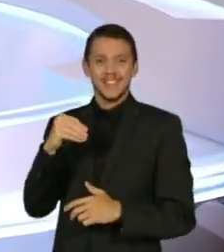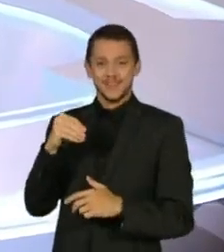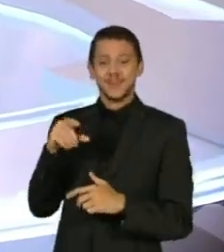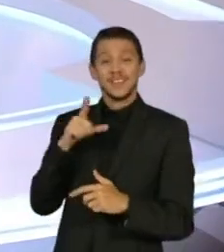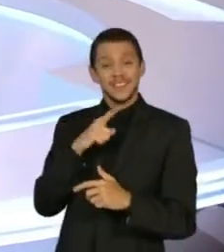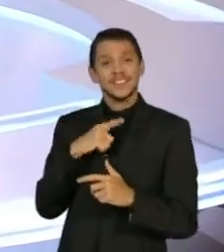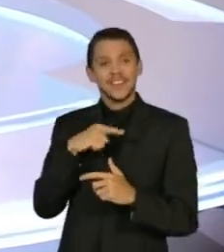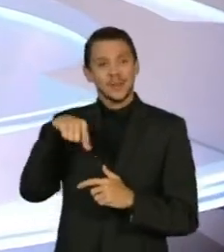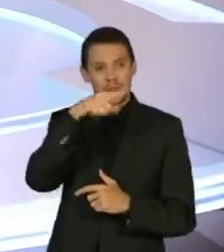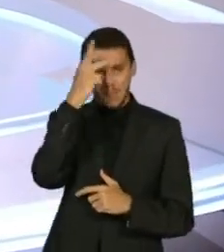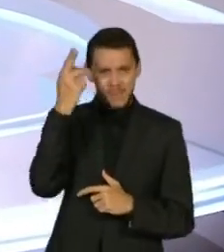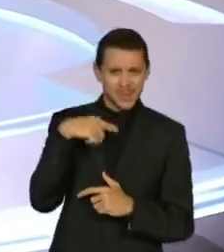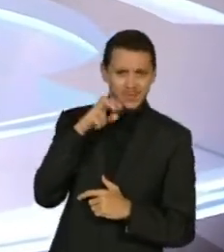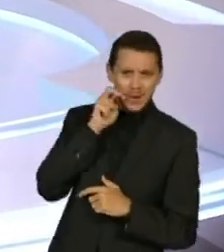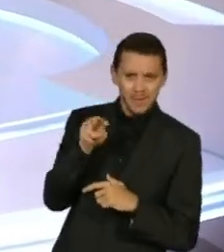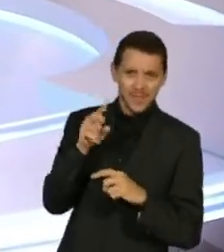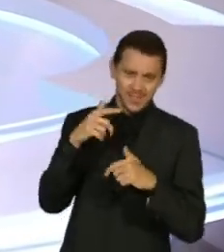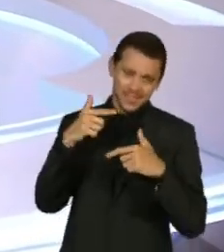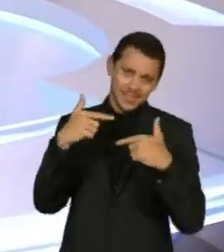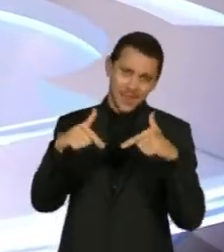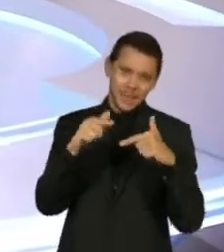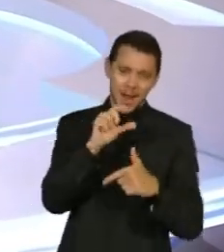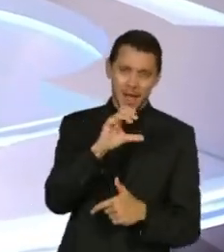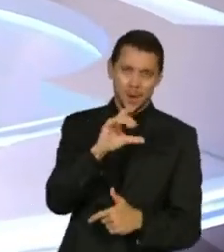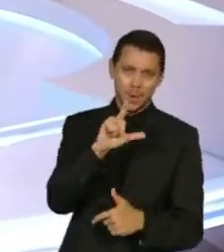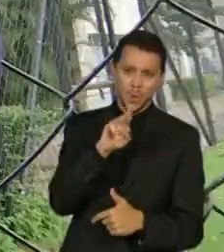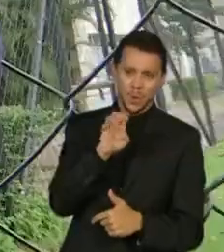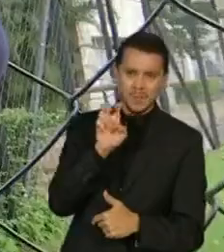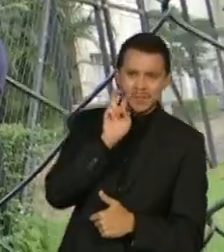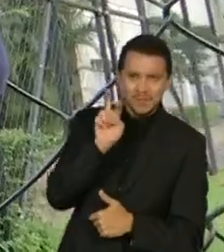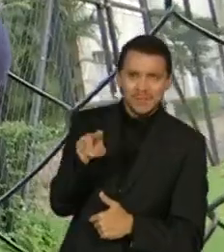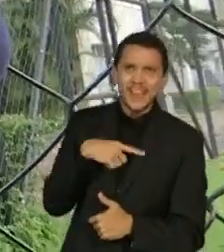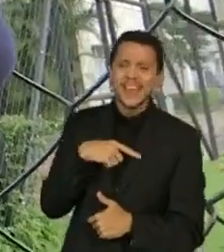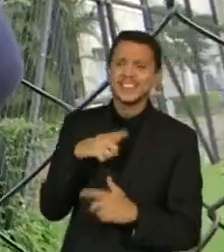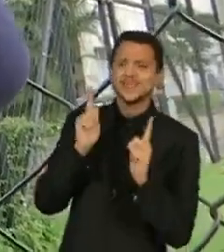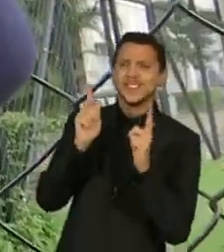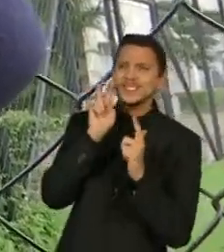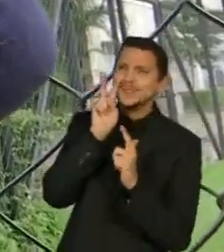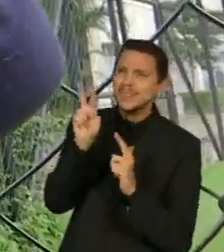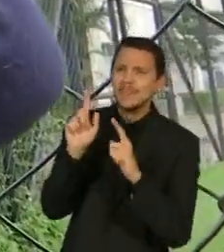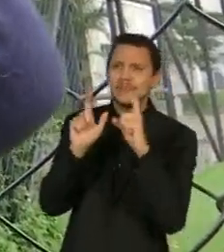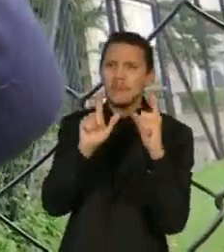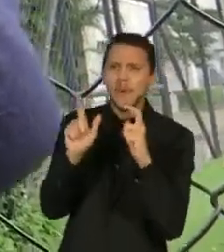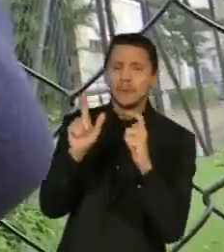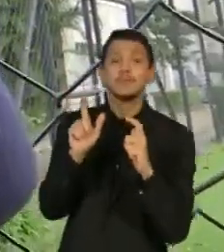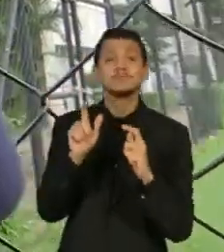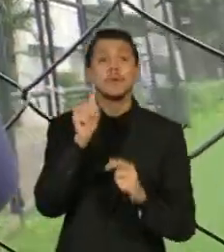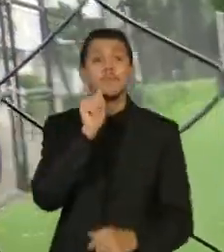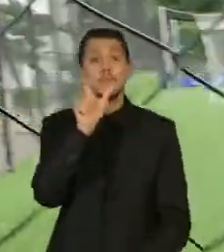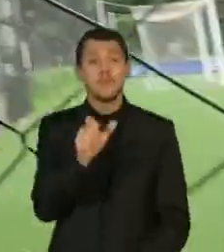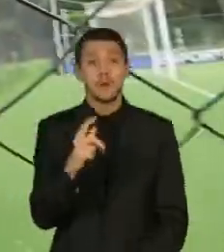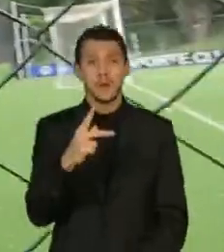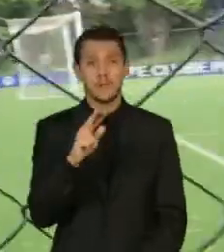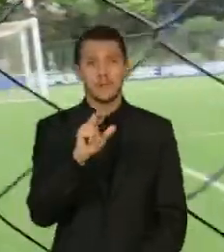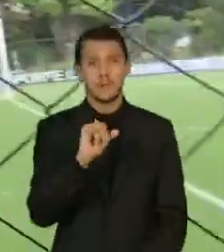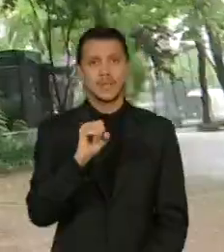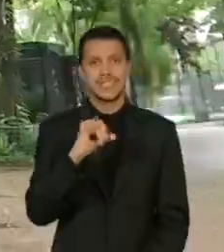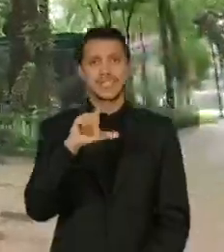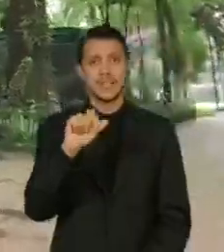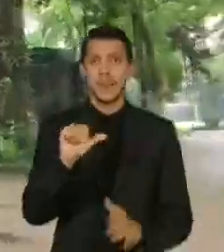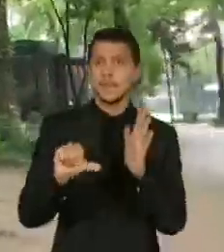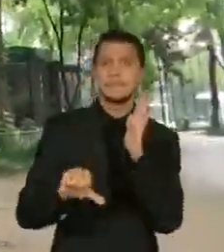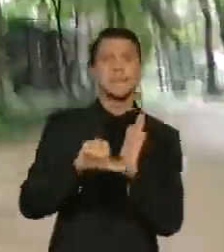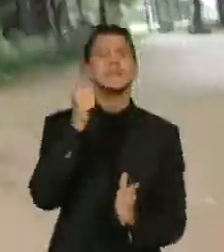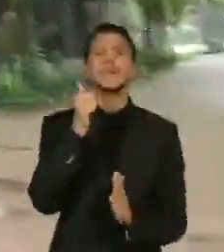os frequentadores do clube, mostrando como é importante a convivência na cidade. Priscila foi a primeira a perceber a novidade.